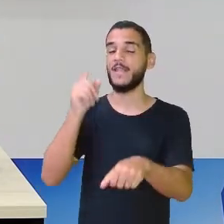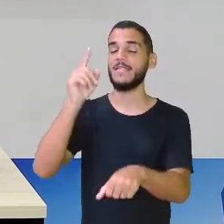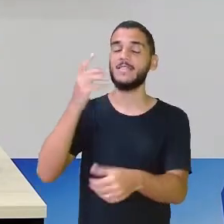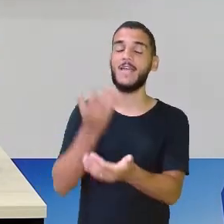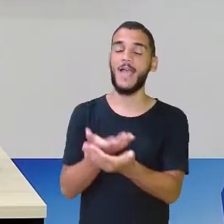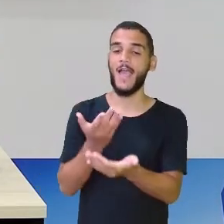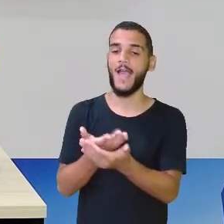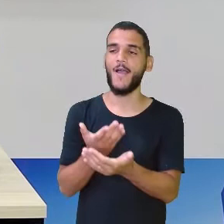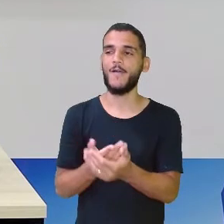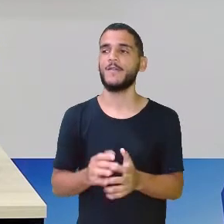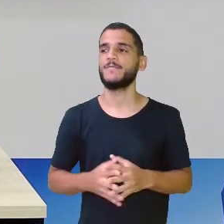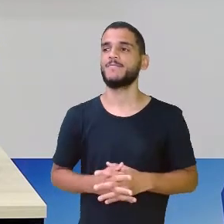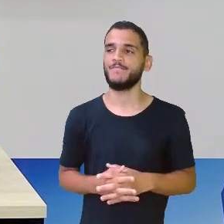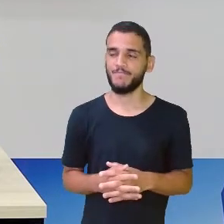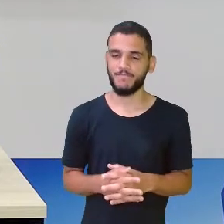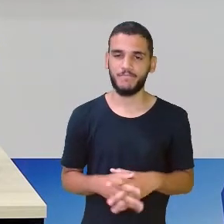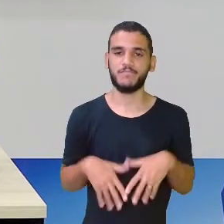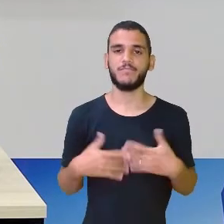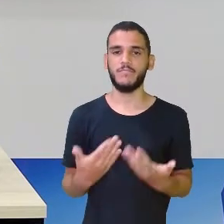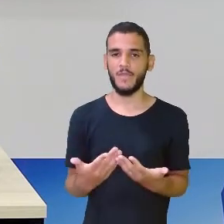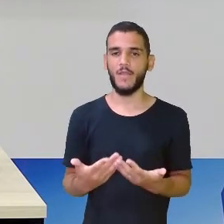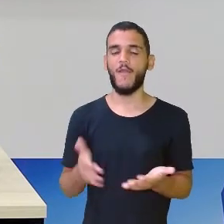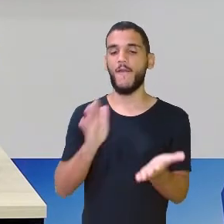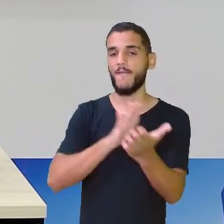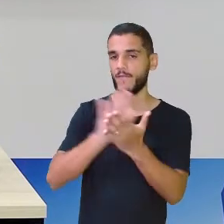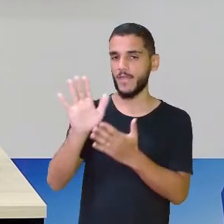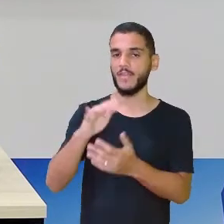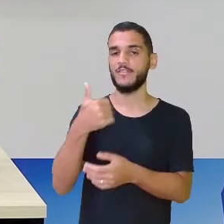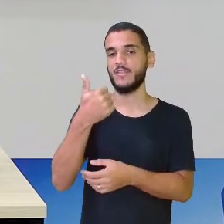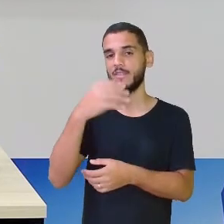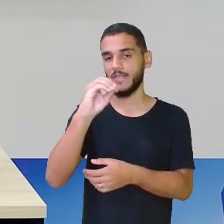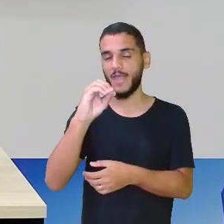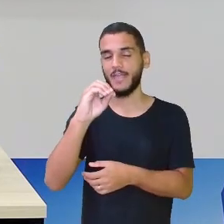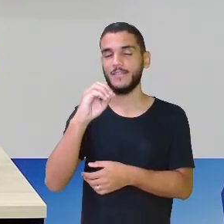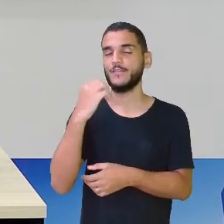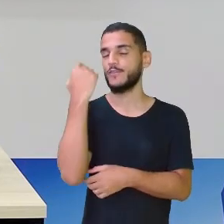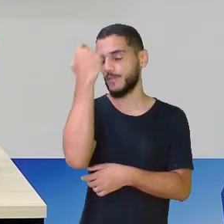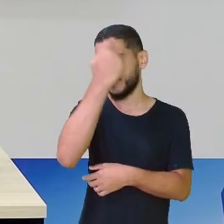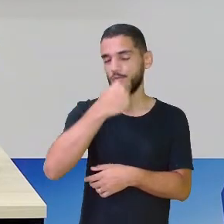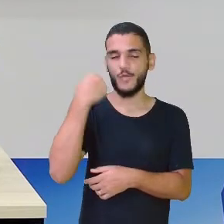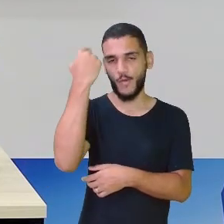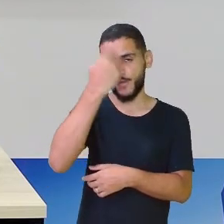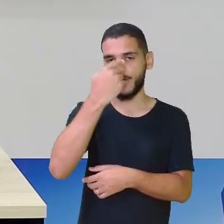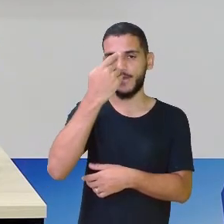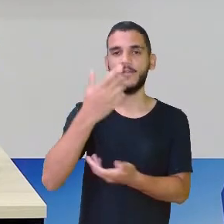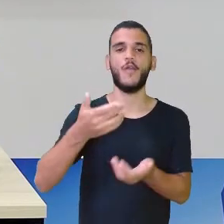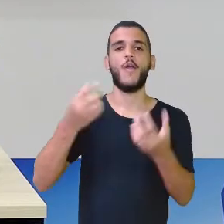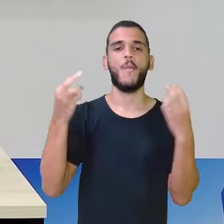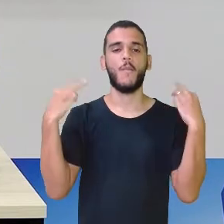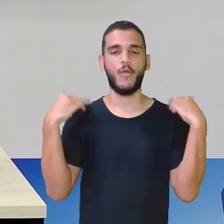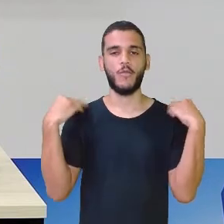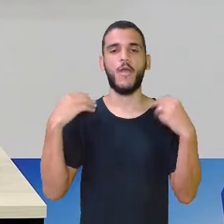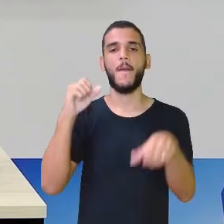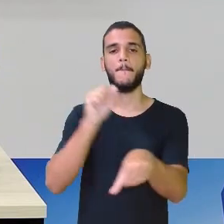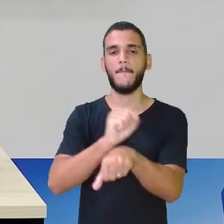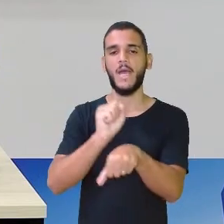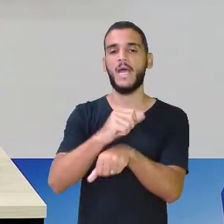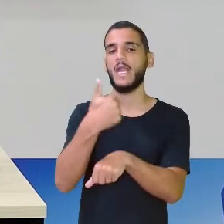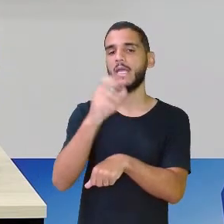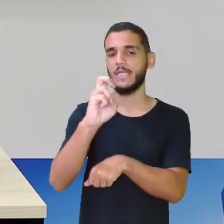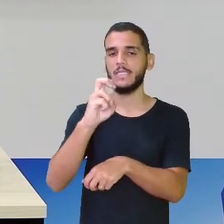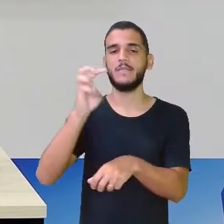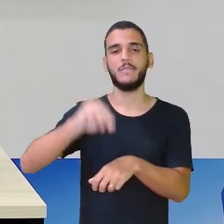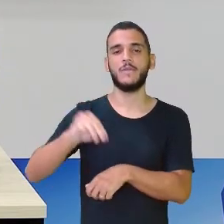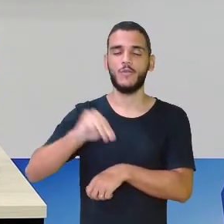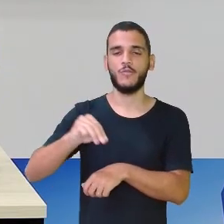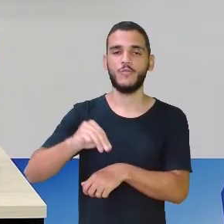esgotando, diz o seguinte. Em uma viagem de 10 horas, o motorista faz 4 paradas, cada parada de 15 minutos. Qual